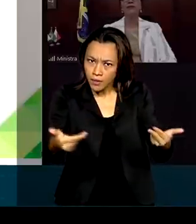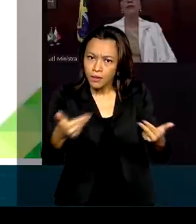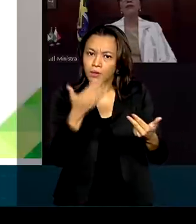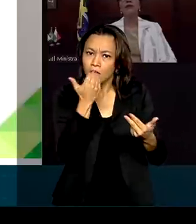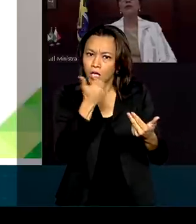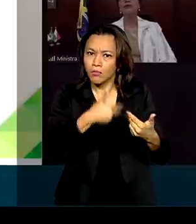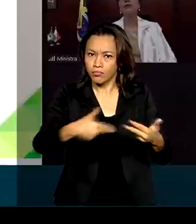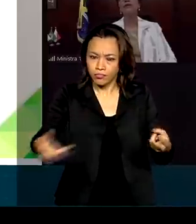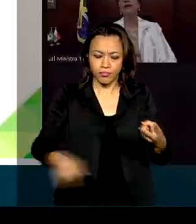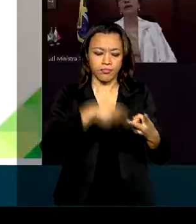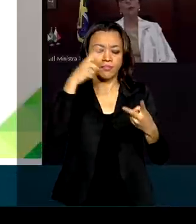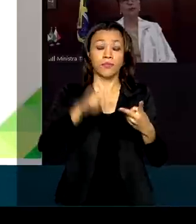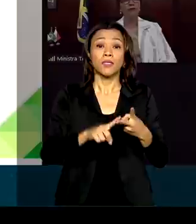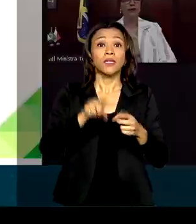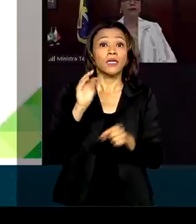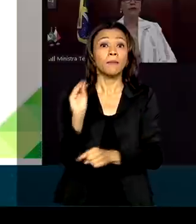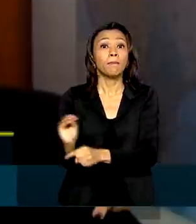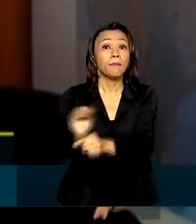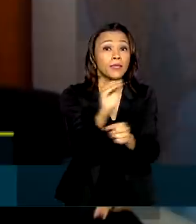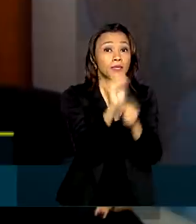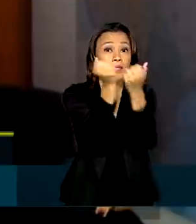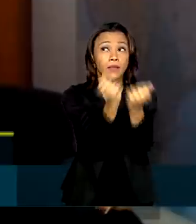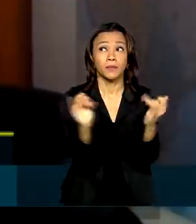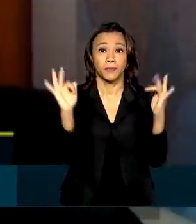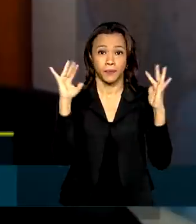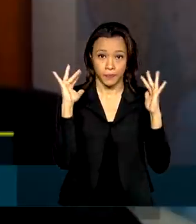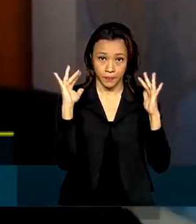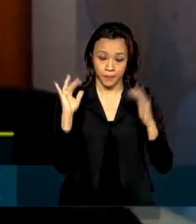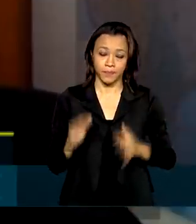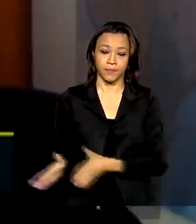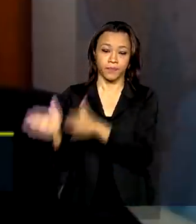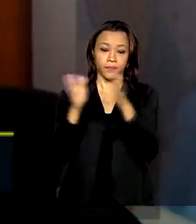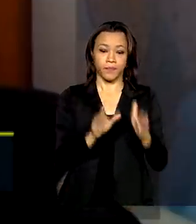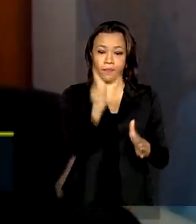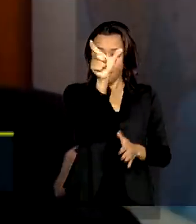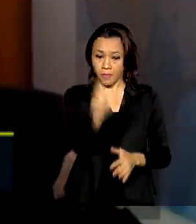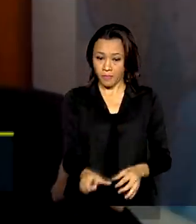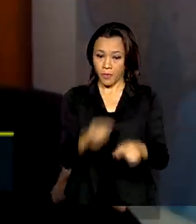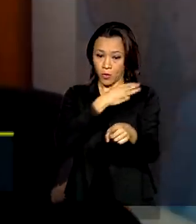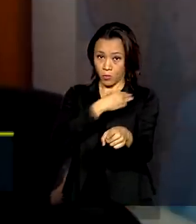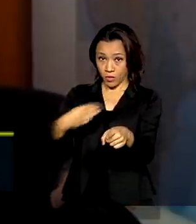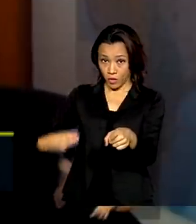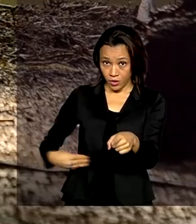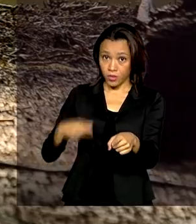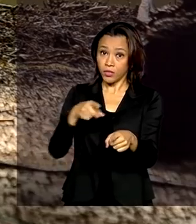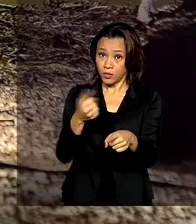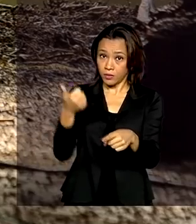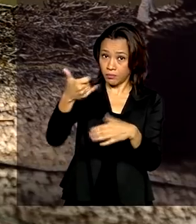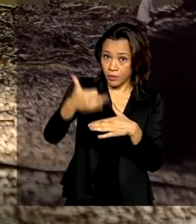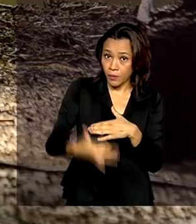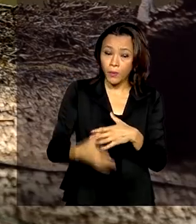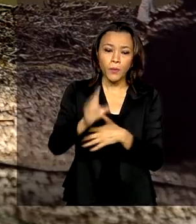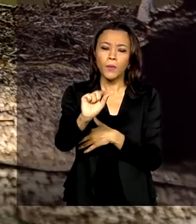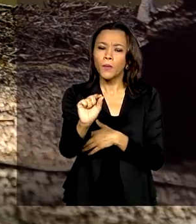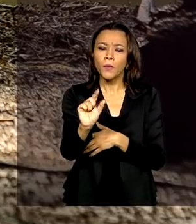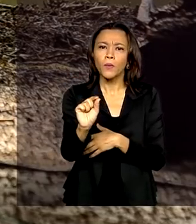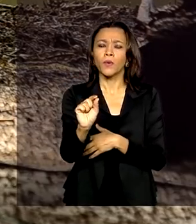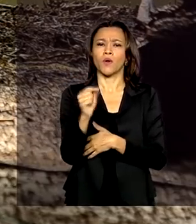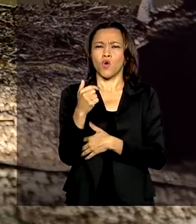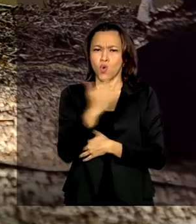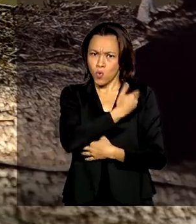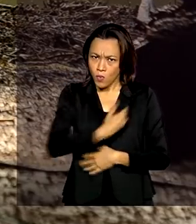sanidade e conservar o meio ambiente. De acordo com o ministro do Gabinete de Segurança Institucional, o governo está